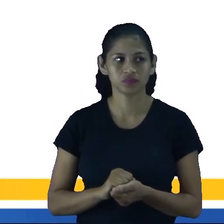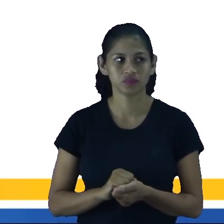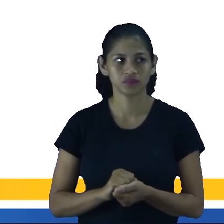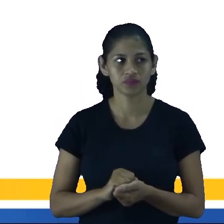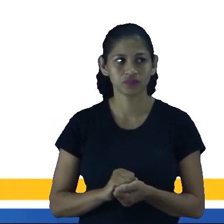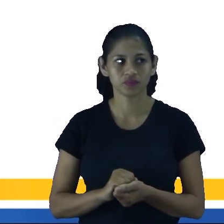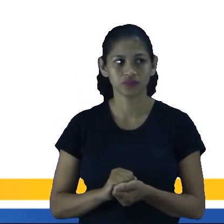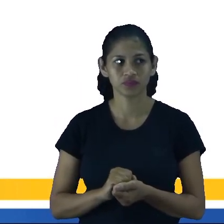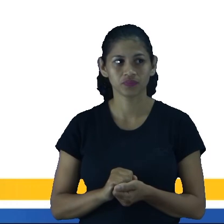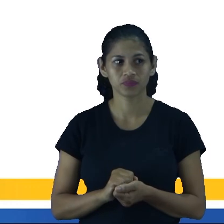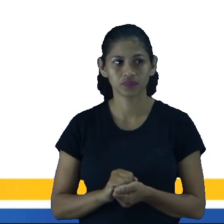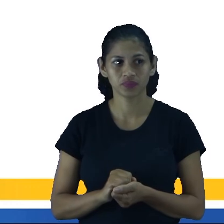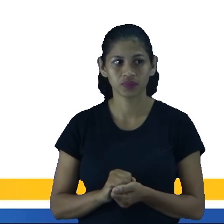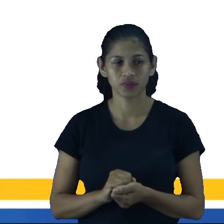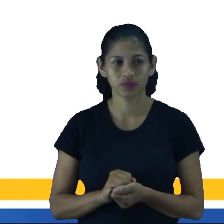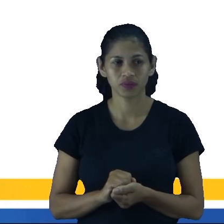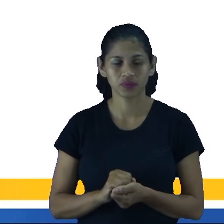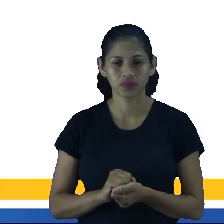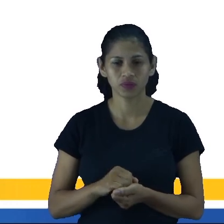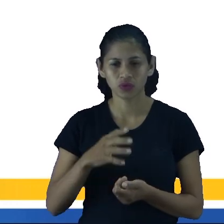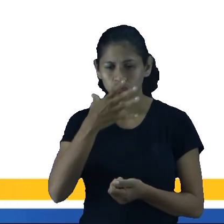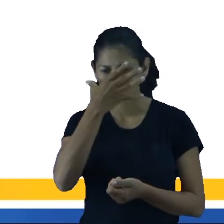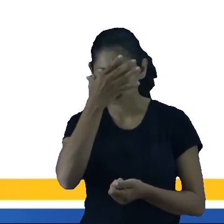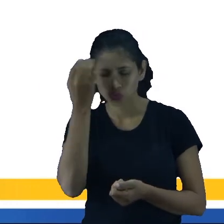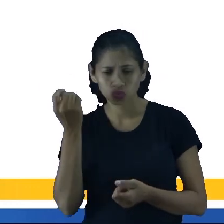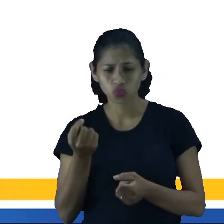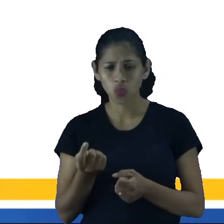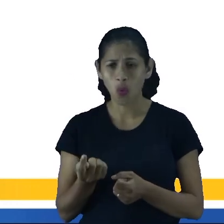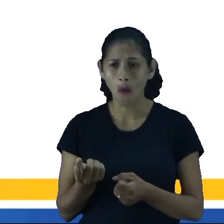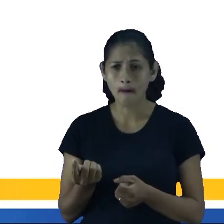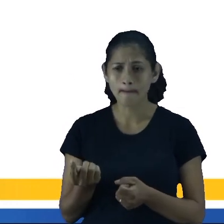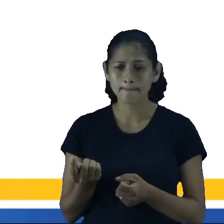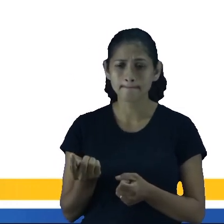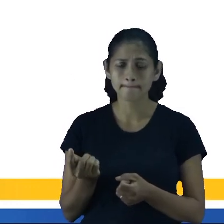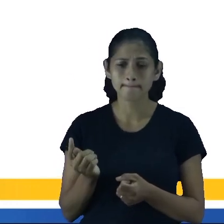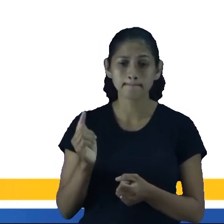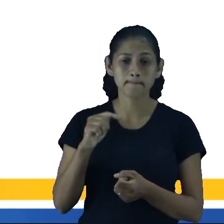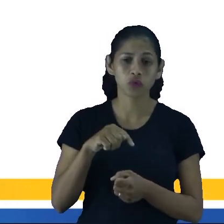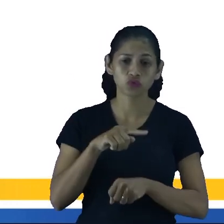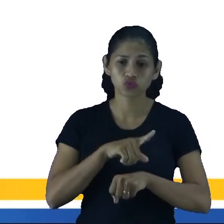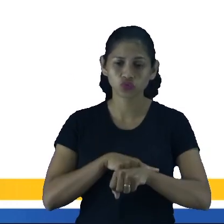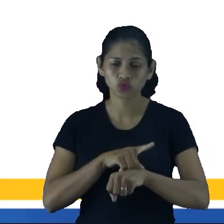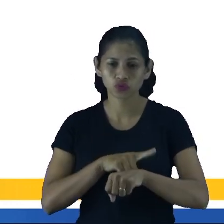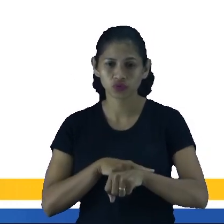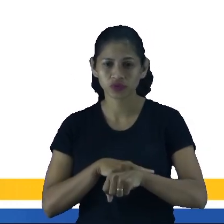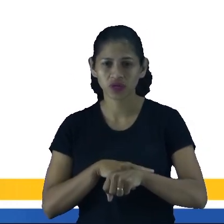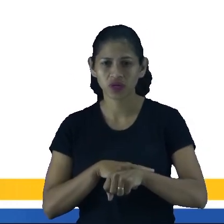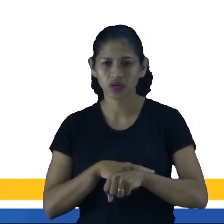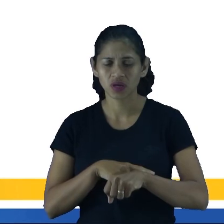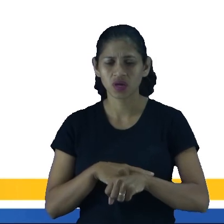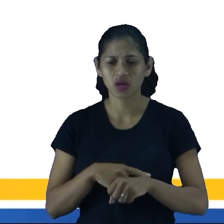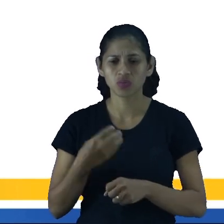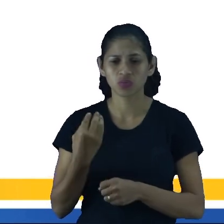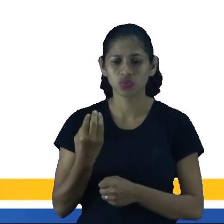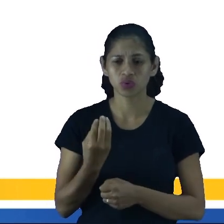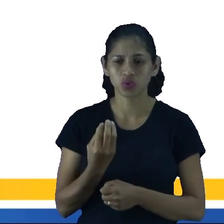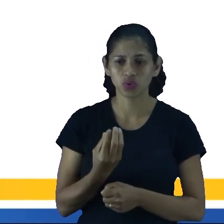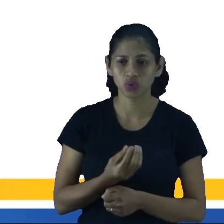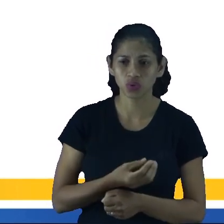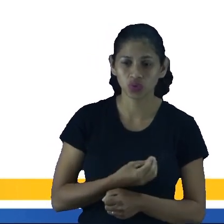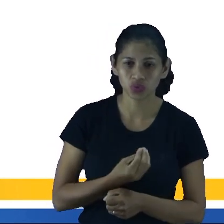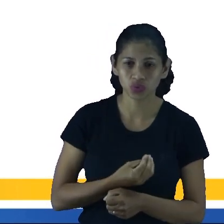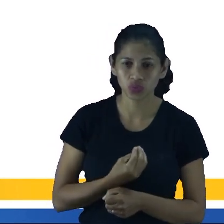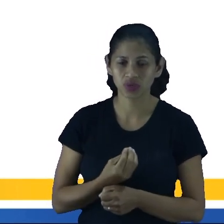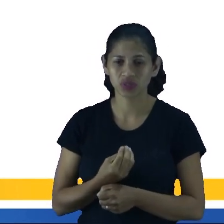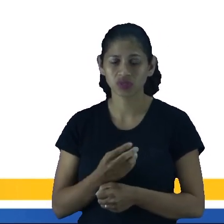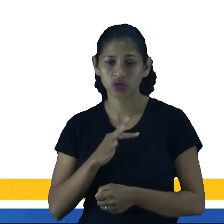um pulo de tempo, né? De um determinado momento ali do presente para o passado